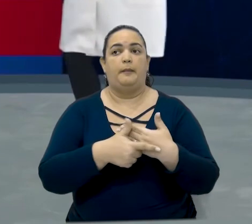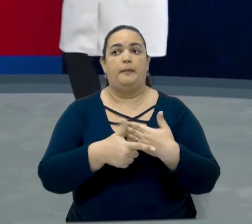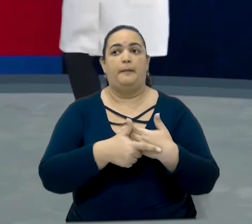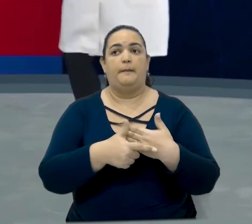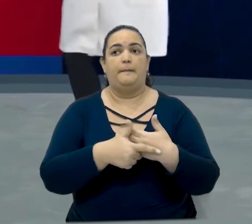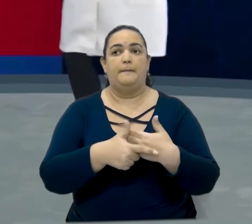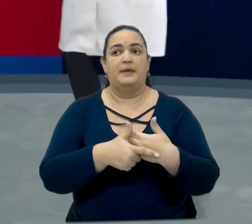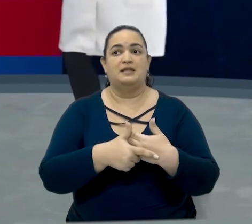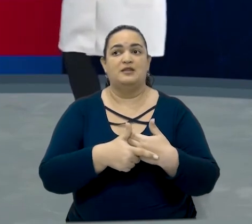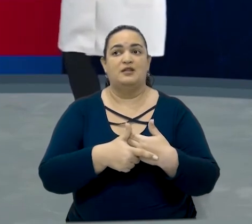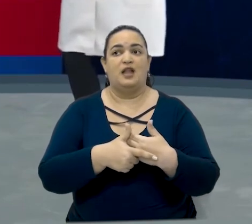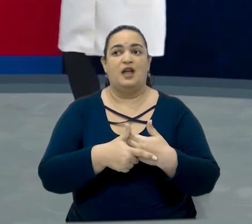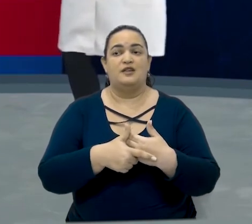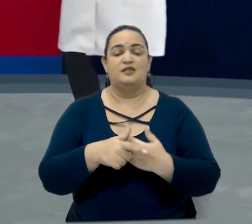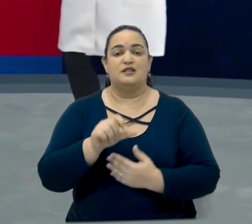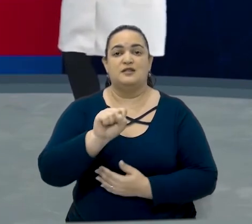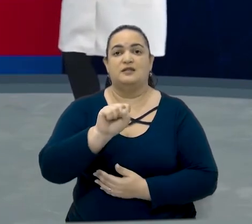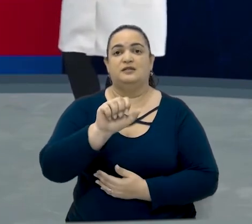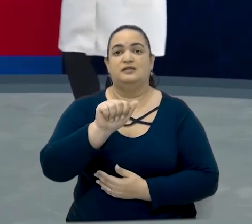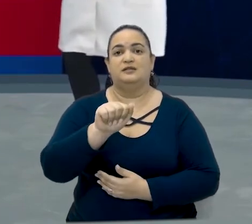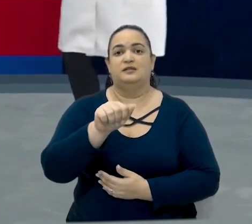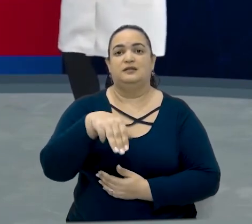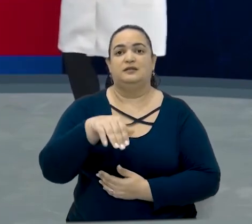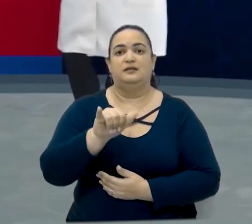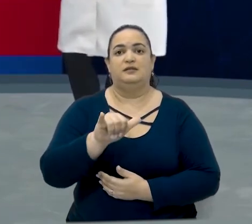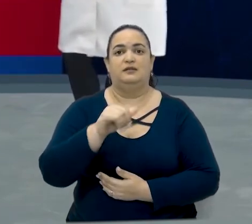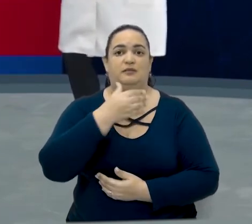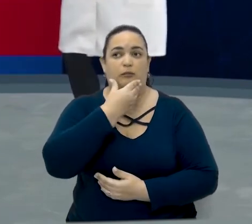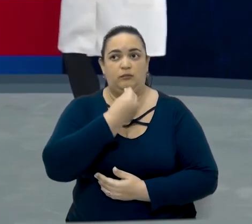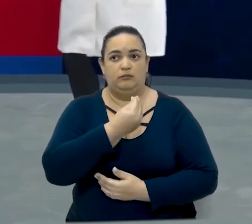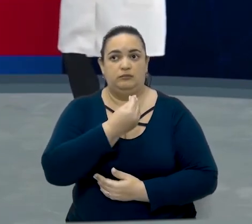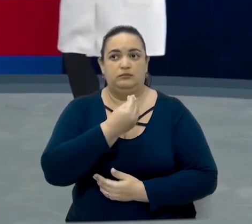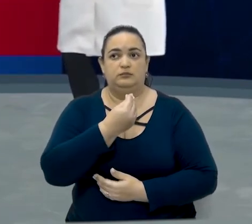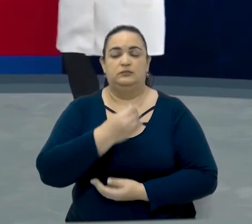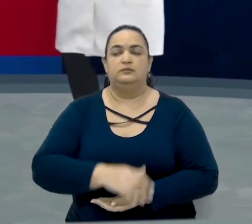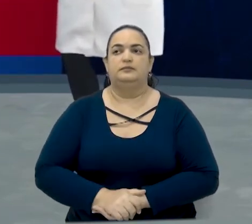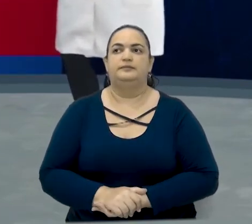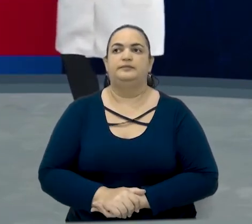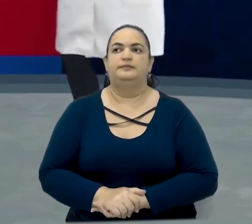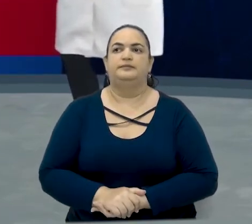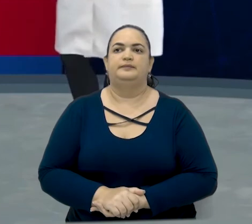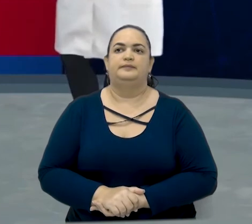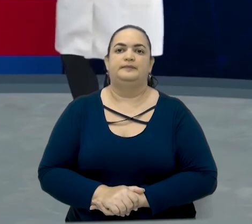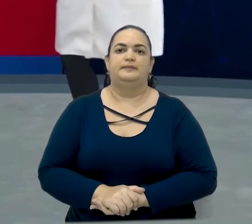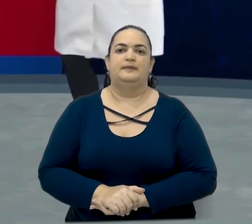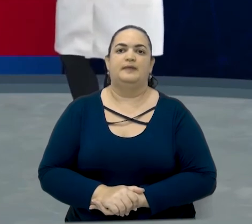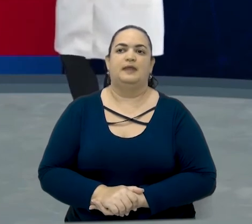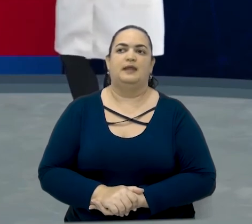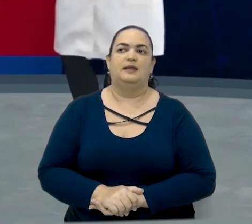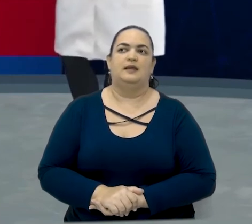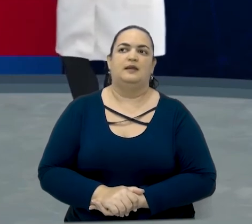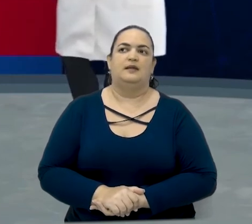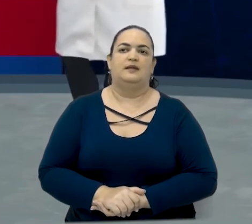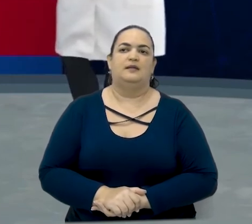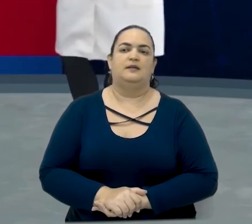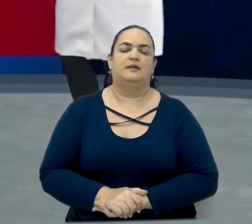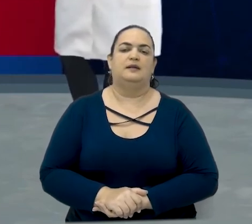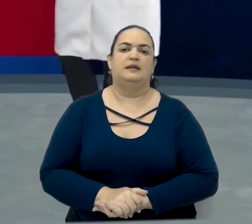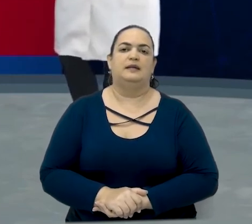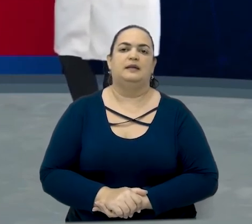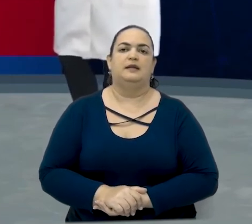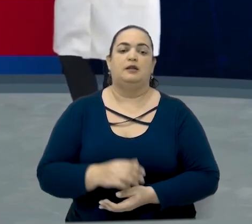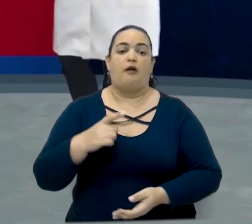que foi o Sammy. A pergunta para ele foi, não é? Where are you from? Que é a mesma coisa de Where do you come from?